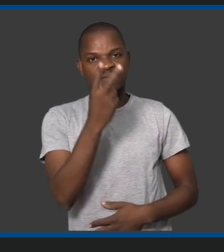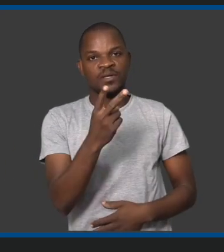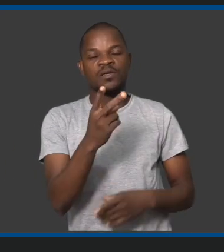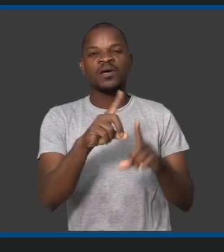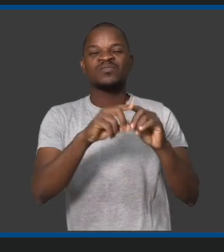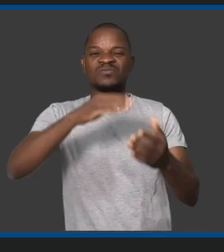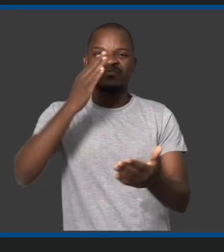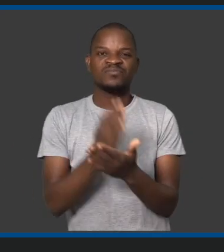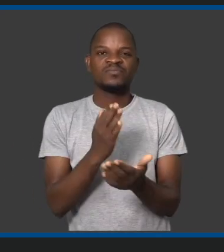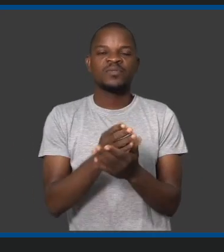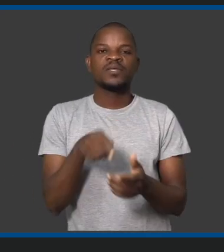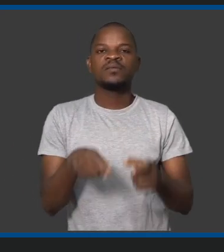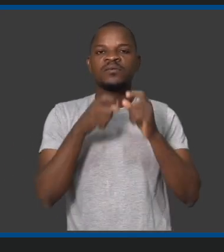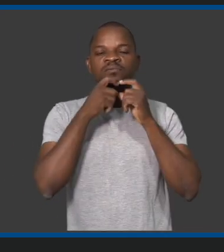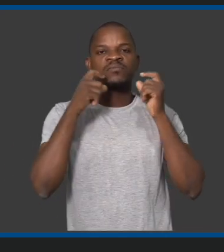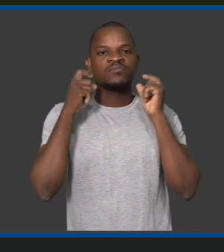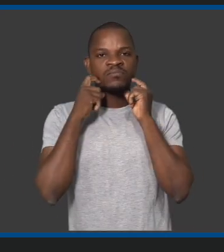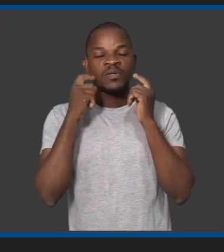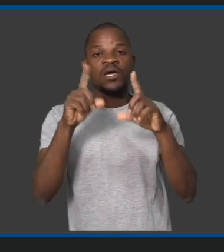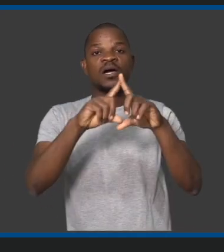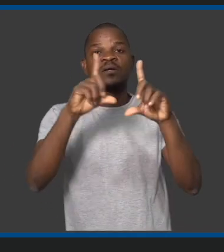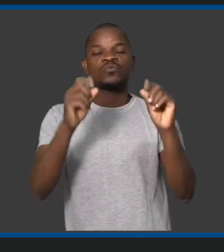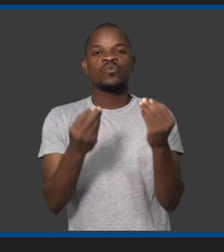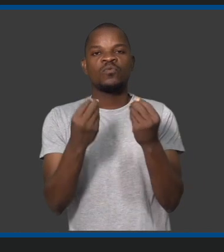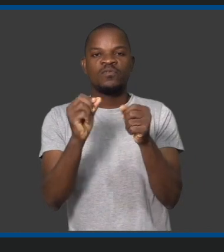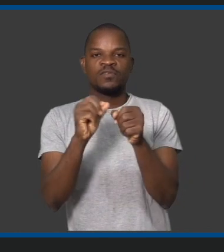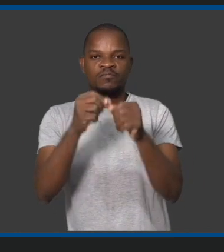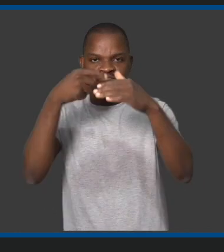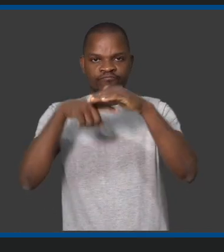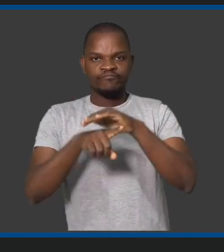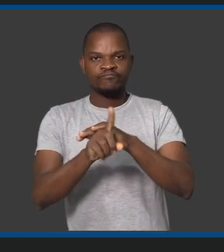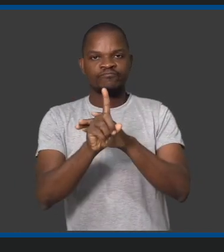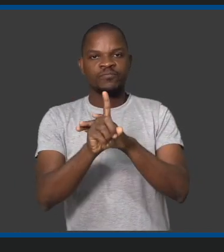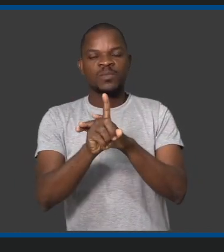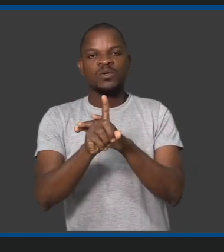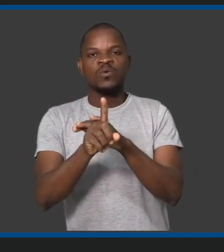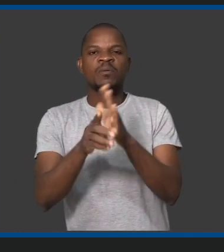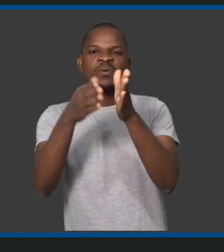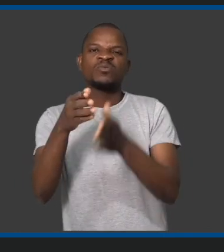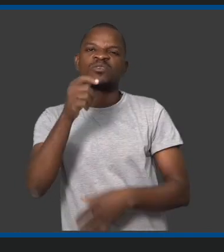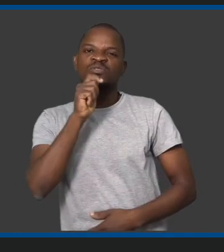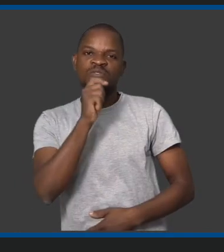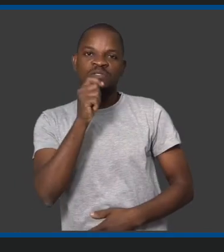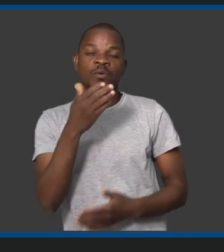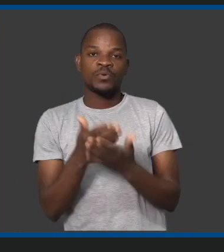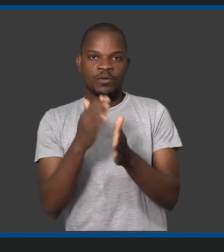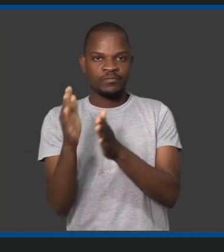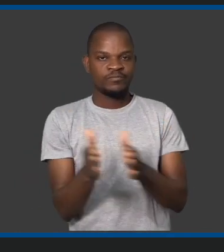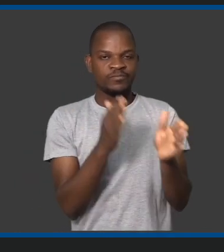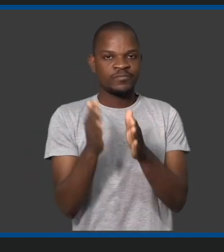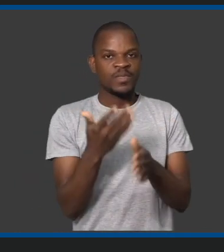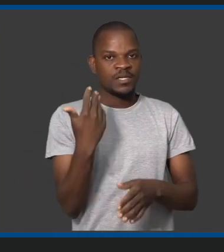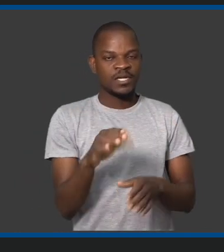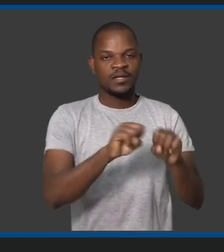aquilo que é a nossa realidade no nosso país, quanto ao acesso dos jornalistas, uma vez que já estão